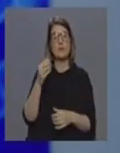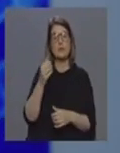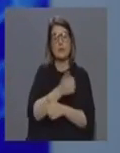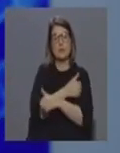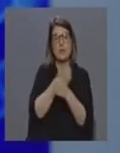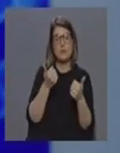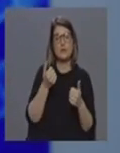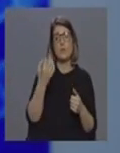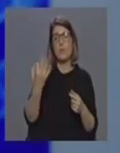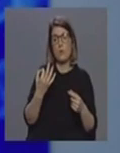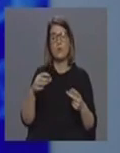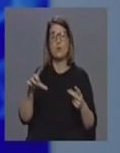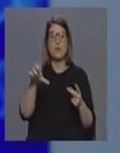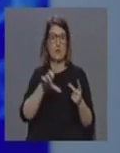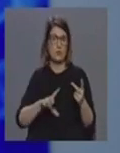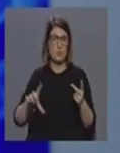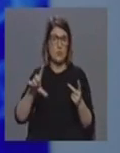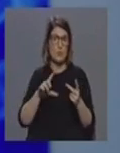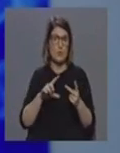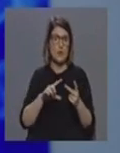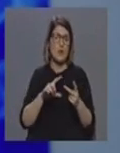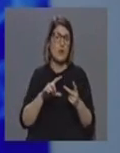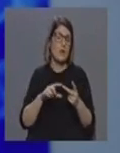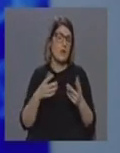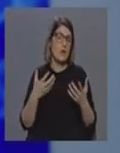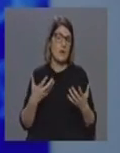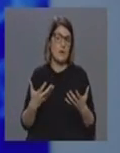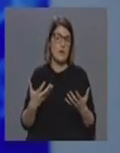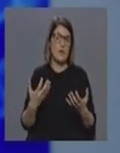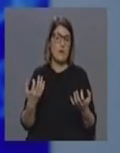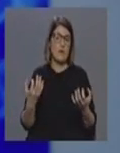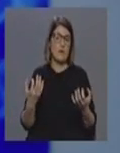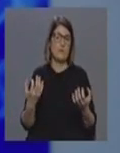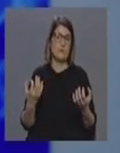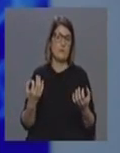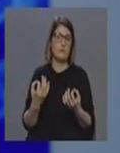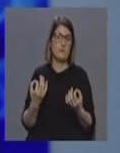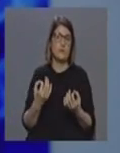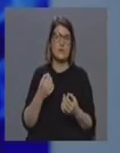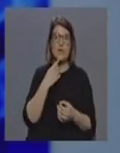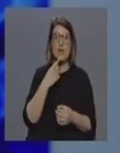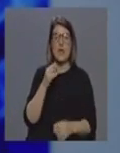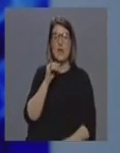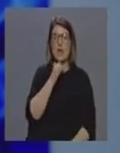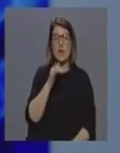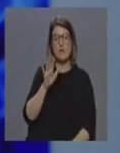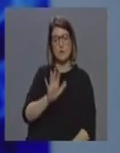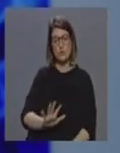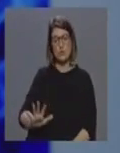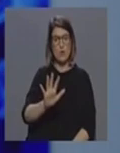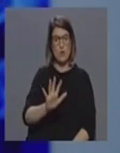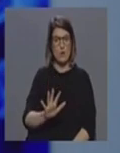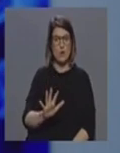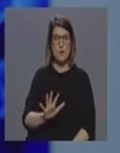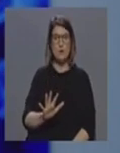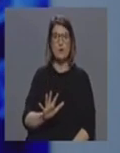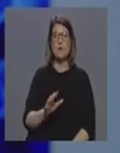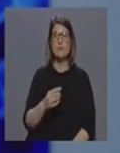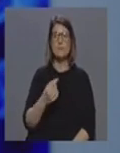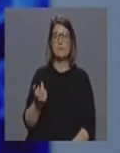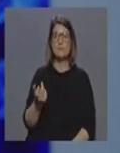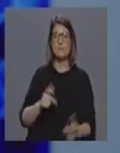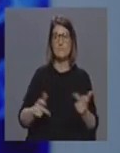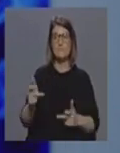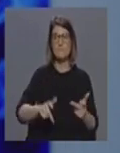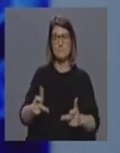Lisboa, agora, entretanto, também já foi transmitido que no próprio Algarve, na região do Algarve também, já começam a surgir mais